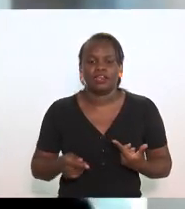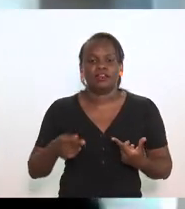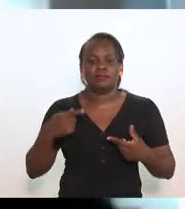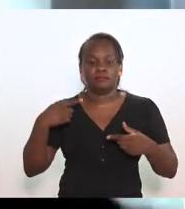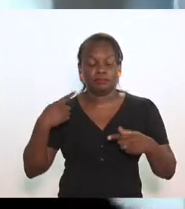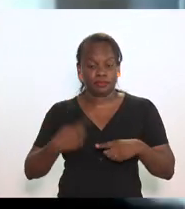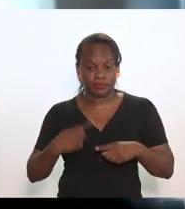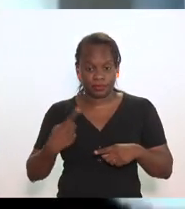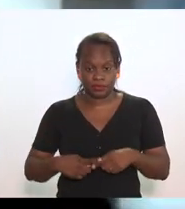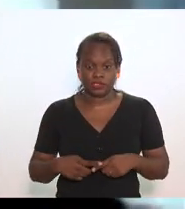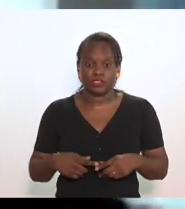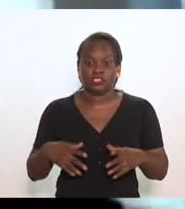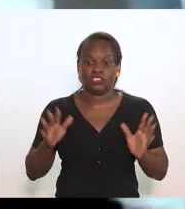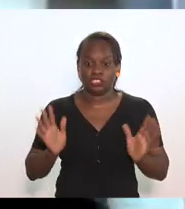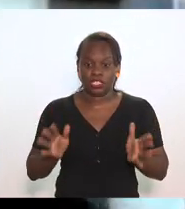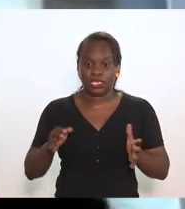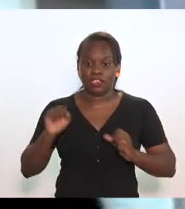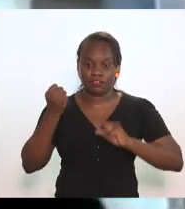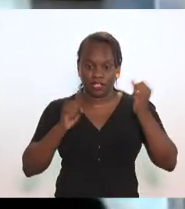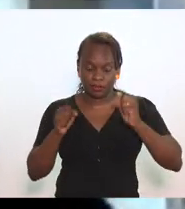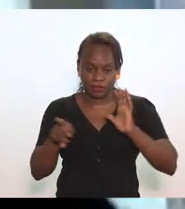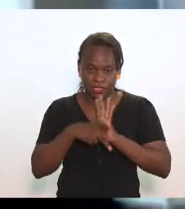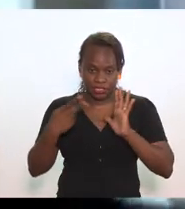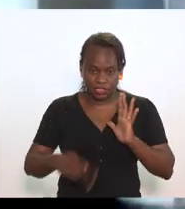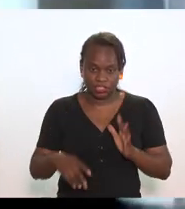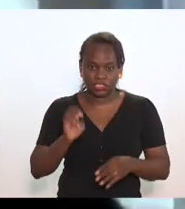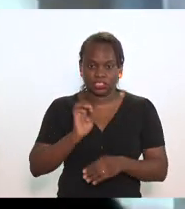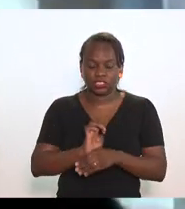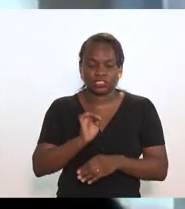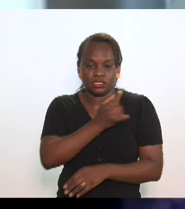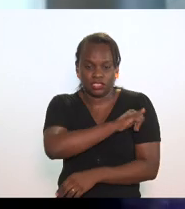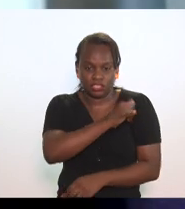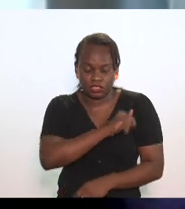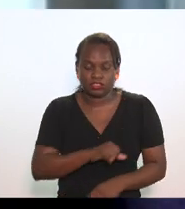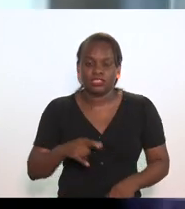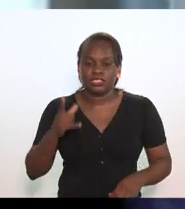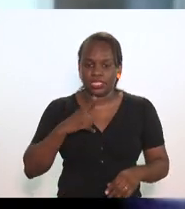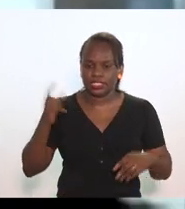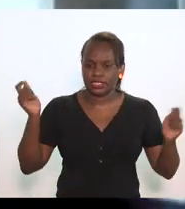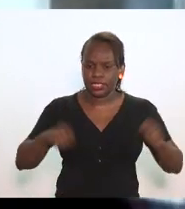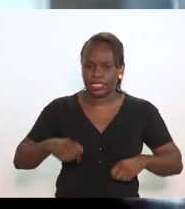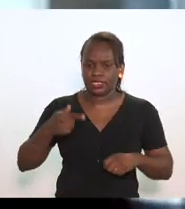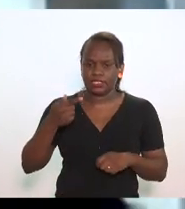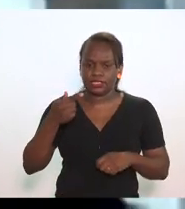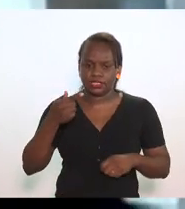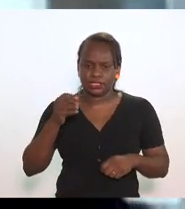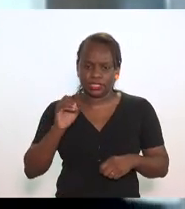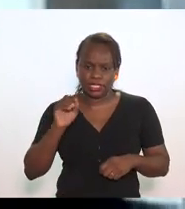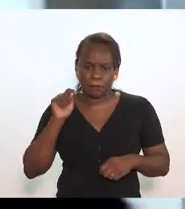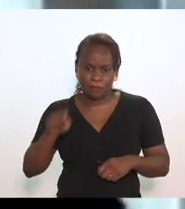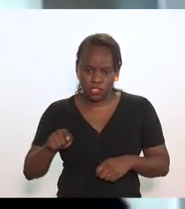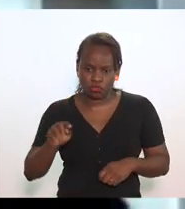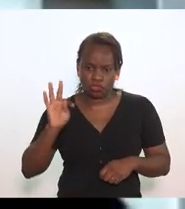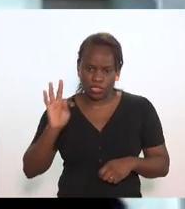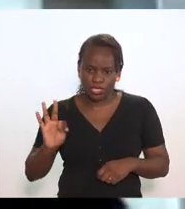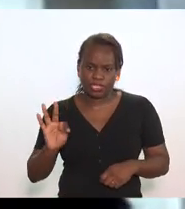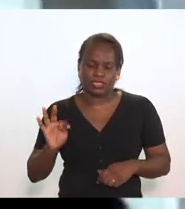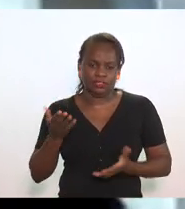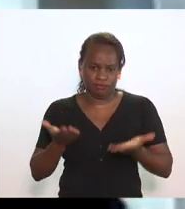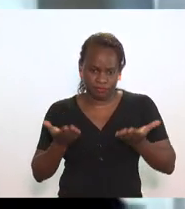que os moinhos daqui de dentro tem uma capacidade de 70 mil toneladas